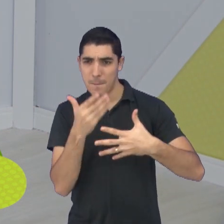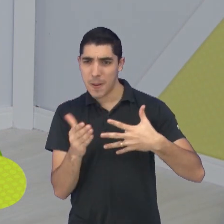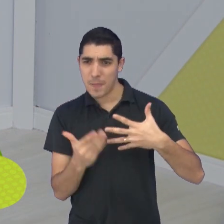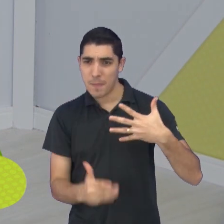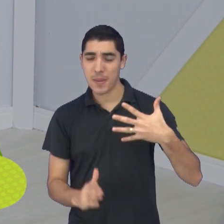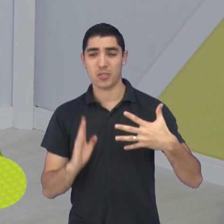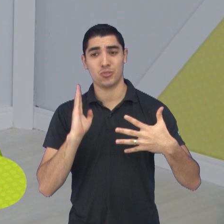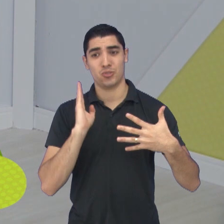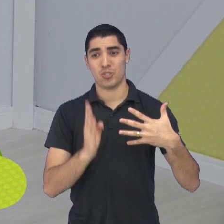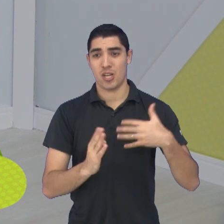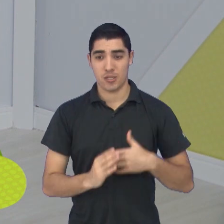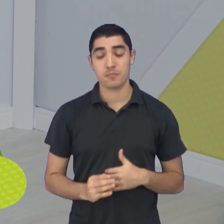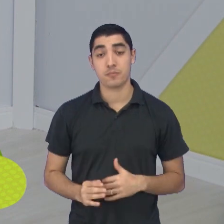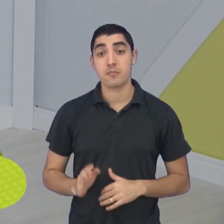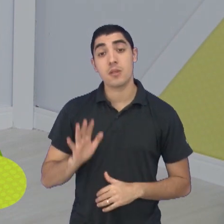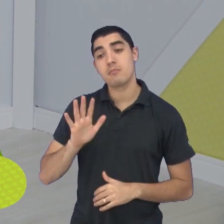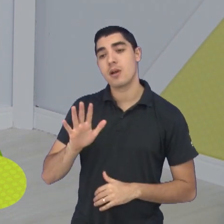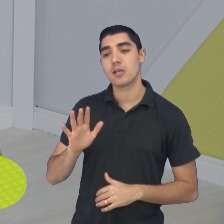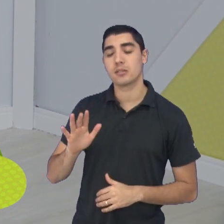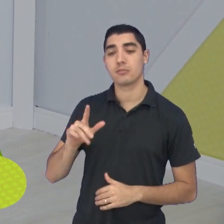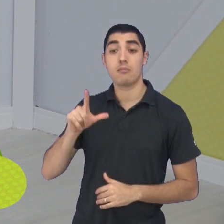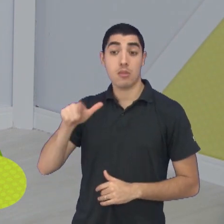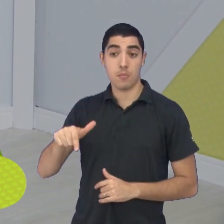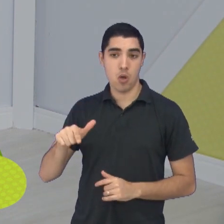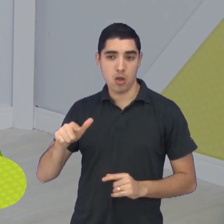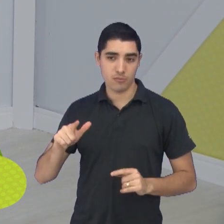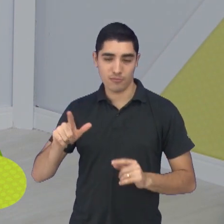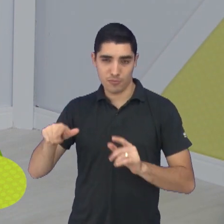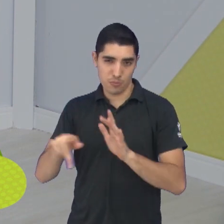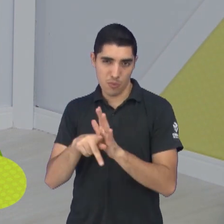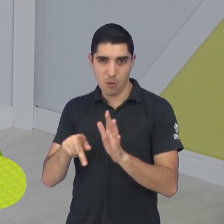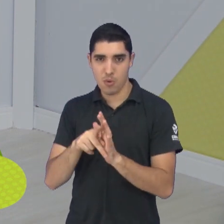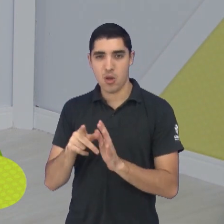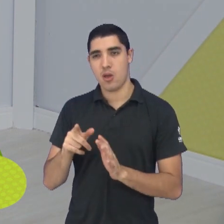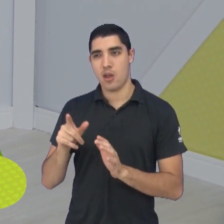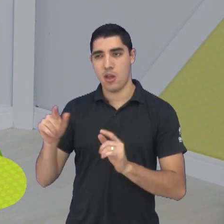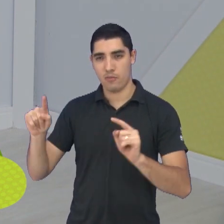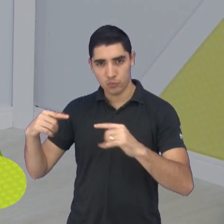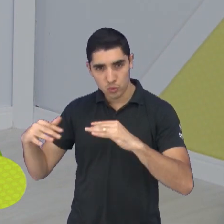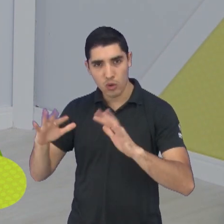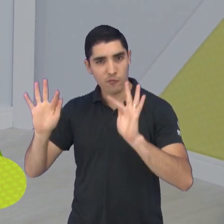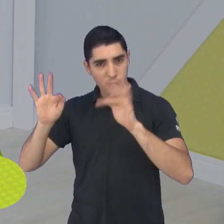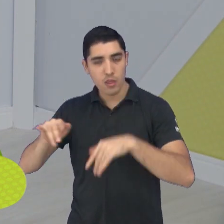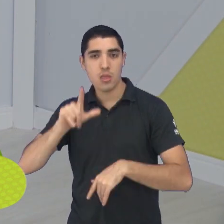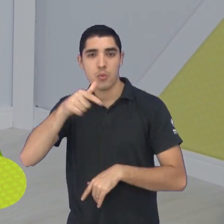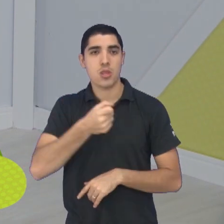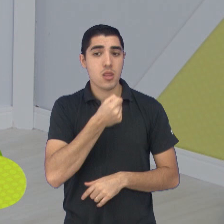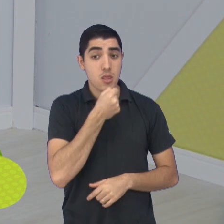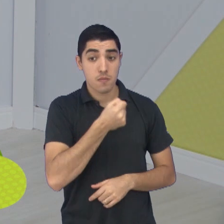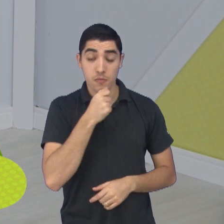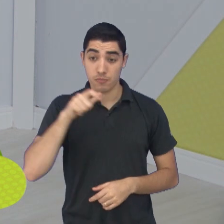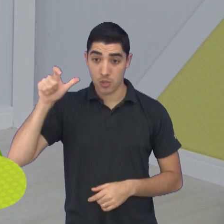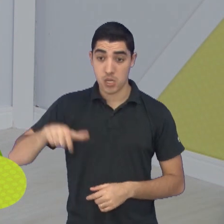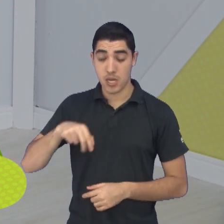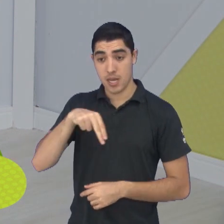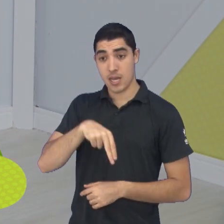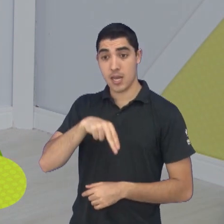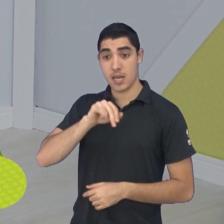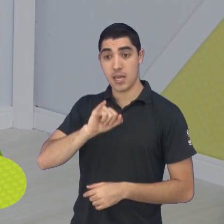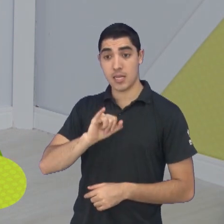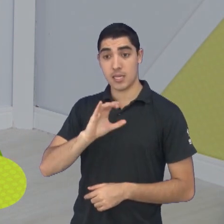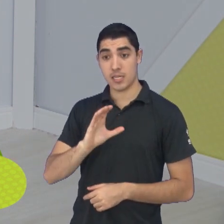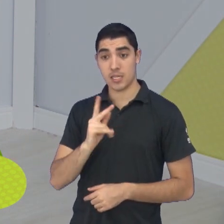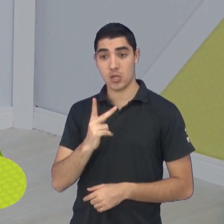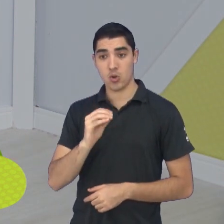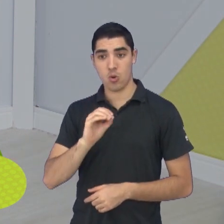do jogo, quem subiu para falar com a imprensa foi o Meia Nicolas, que aliás, entre aspas, foi uma surpresa ele começar